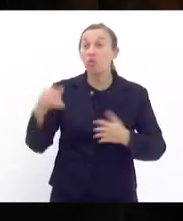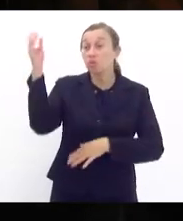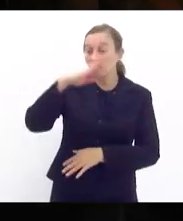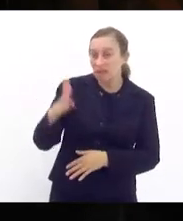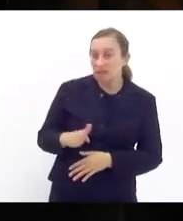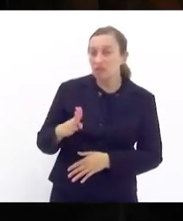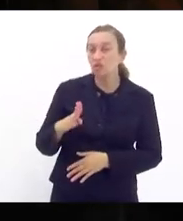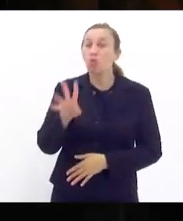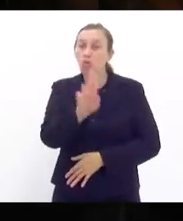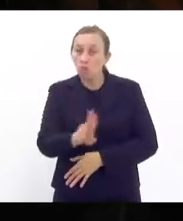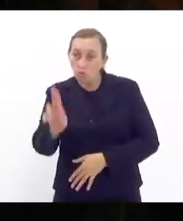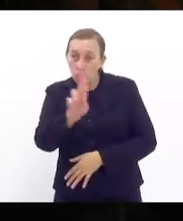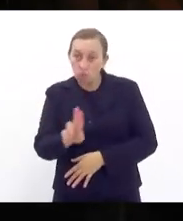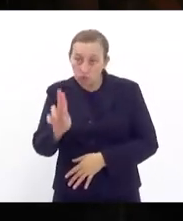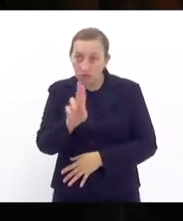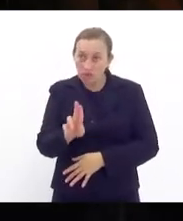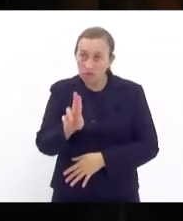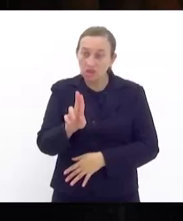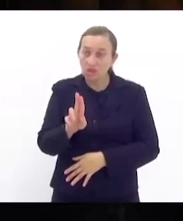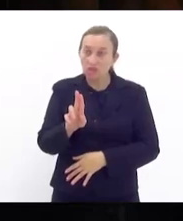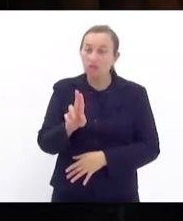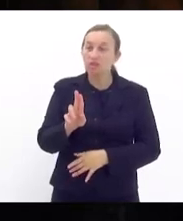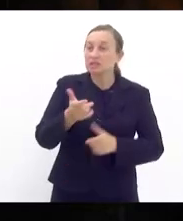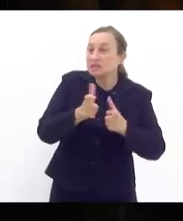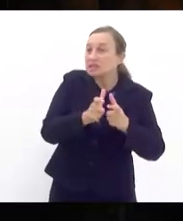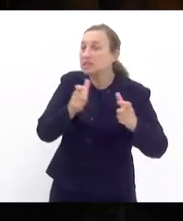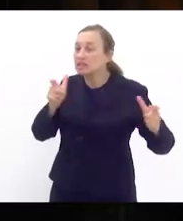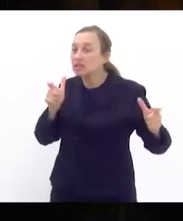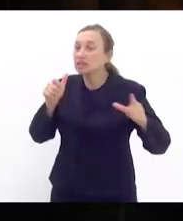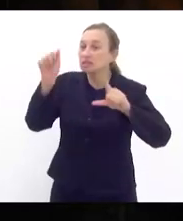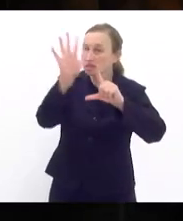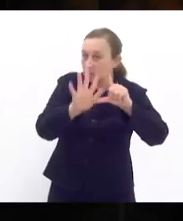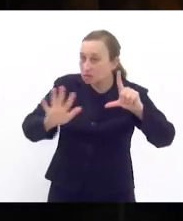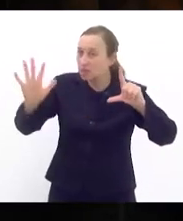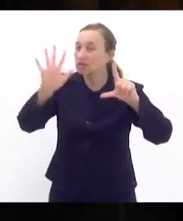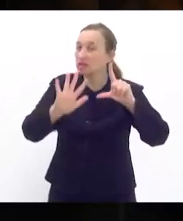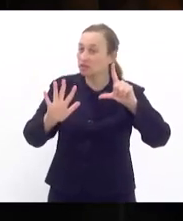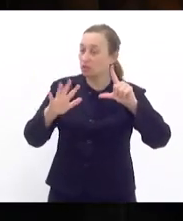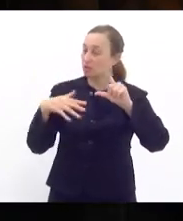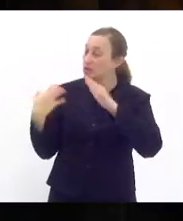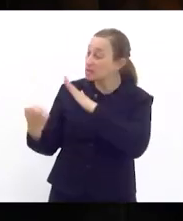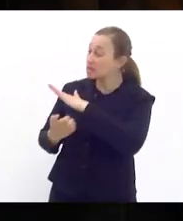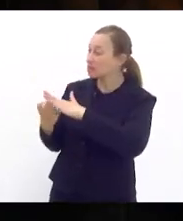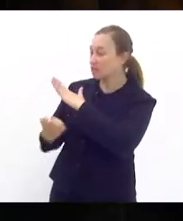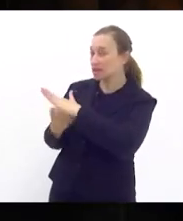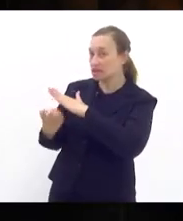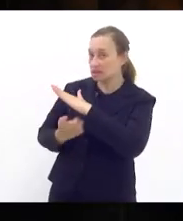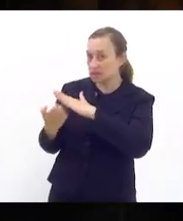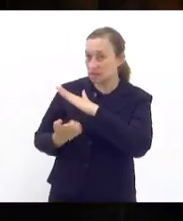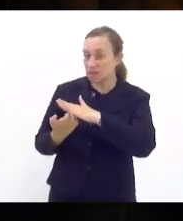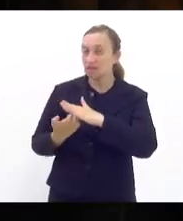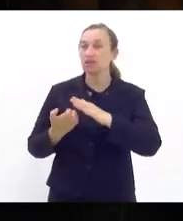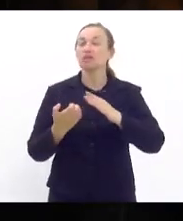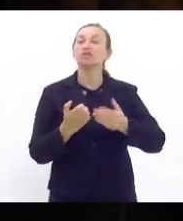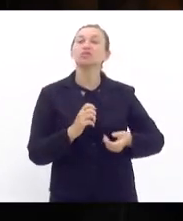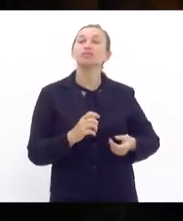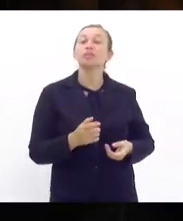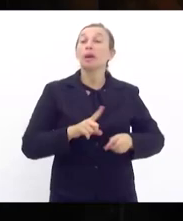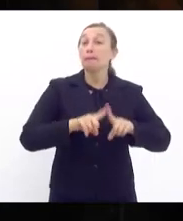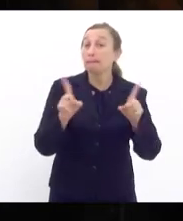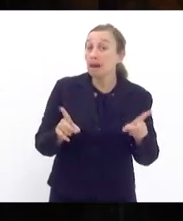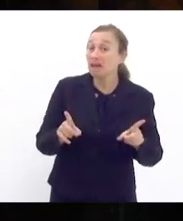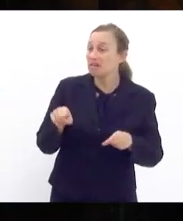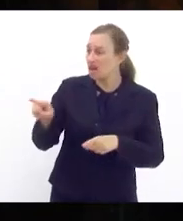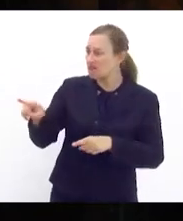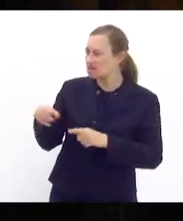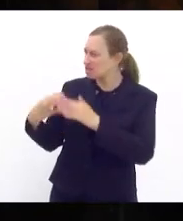consumidor dessas grandes dessas big tech essas grandes empresas de tecnologia mas essas